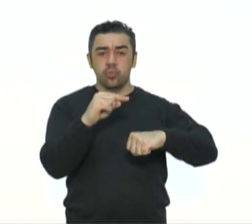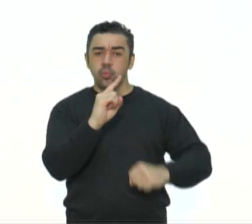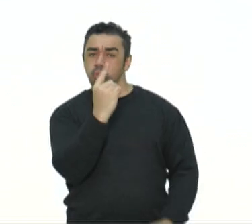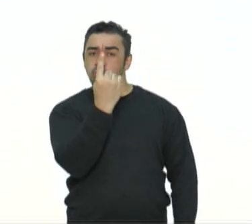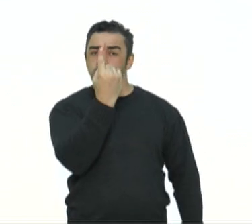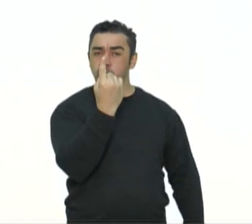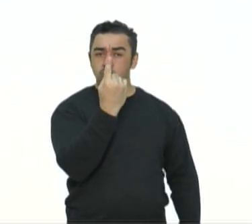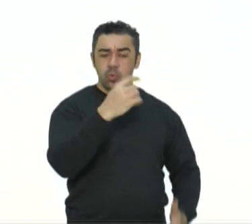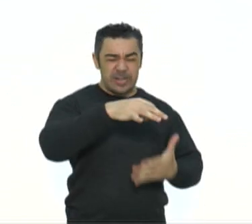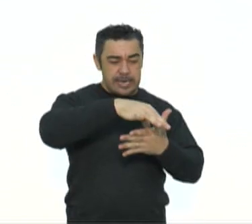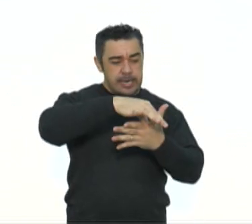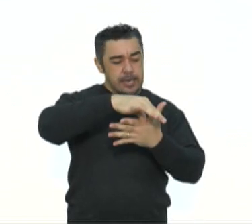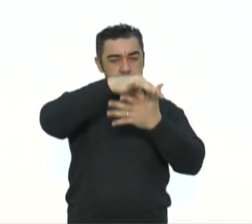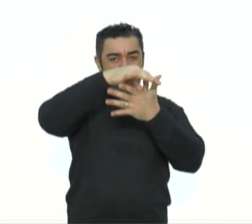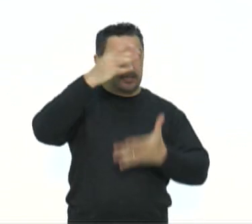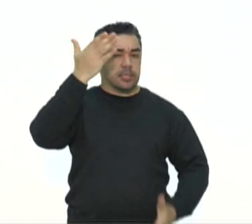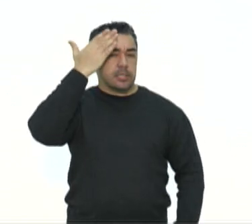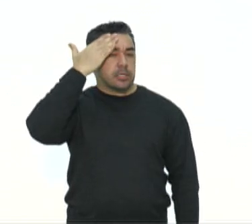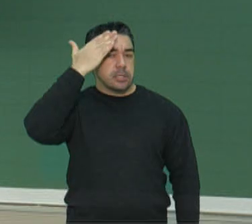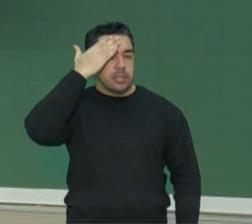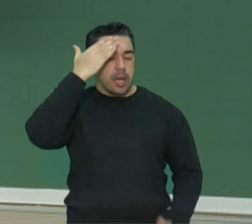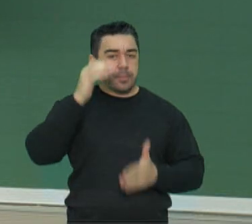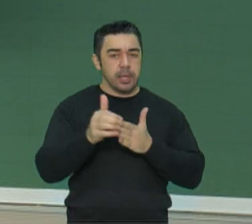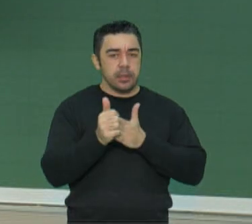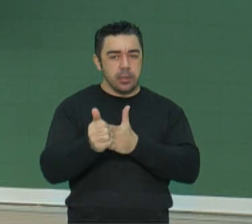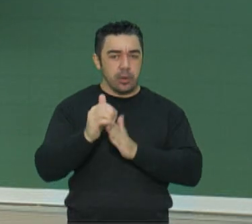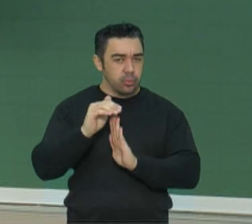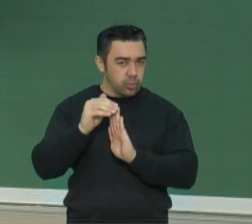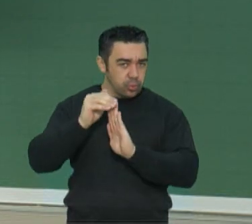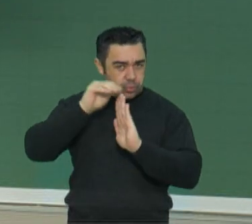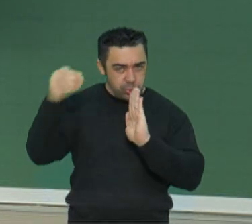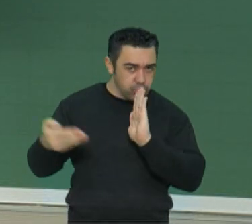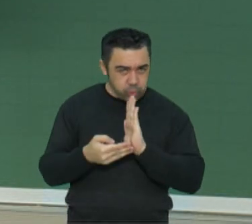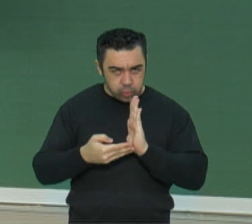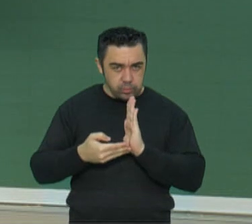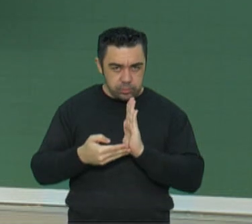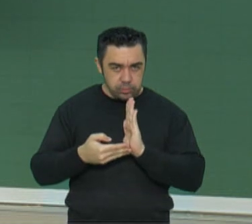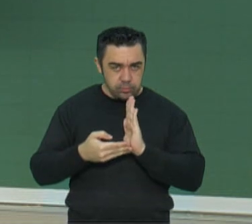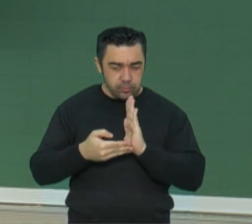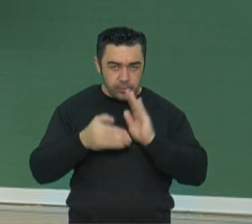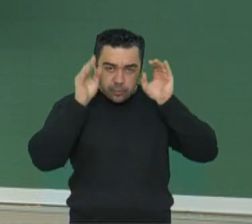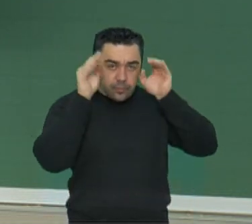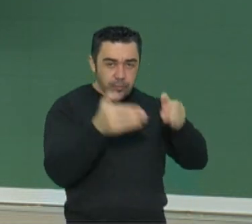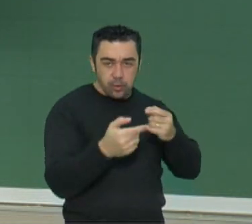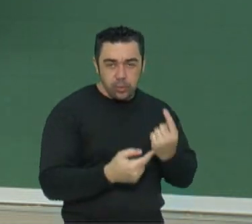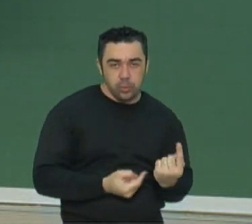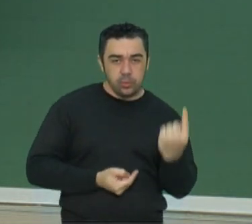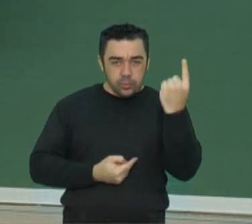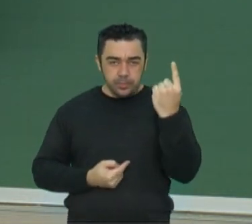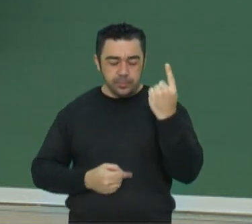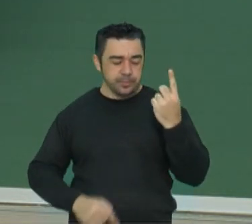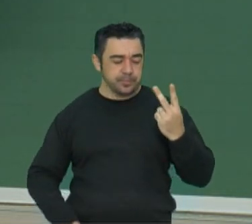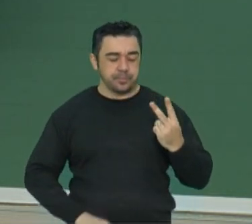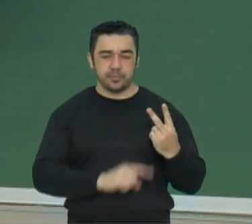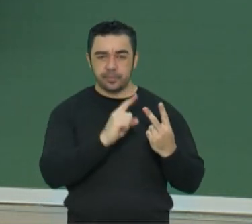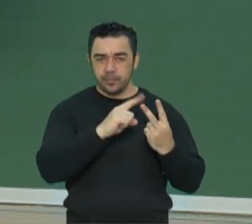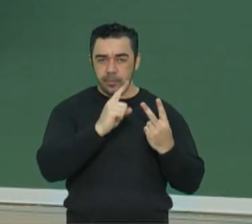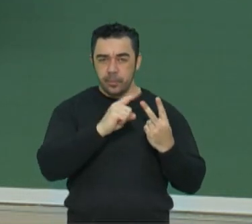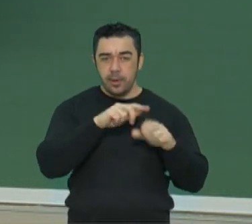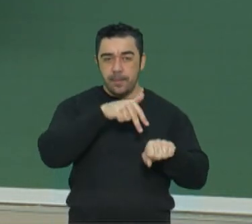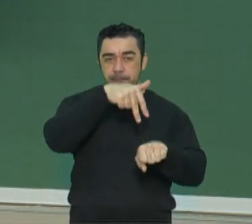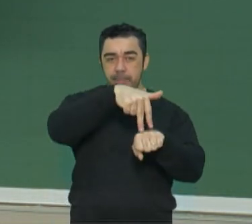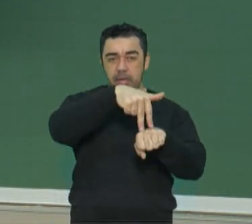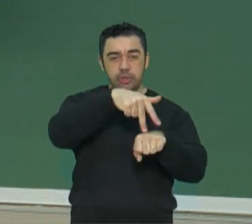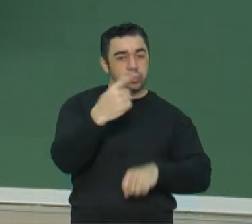decisões. Ele sabe guiar as pessoas. As decisões são centralizadas no líder. Ainda, partido